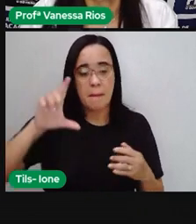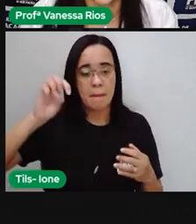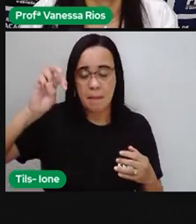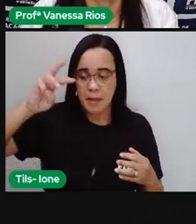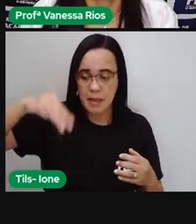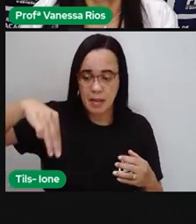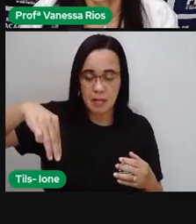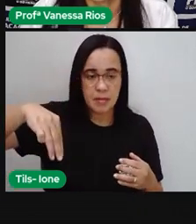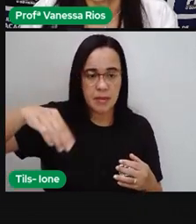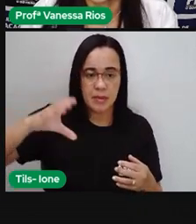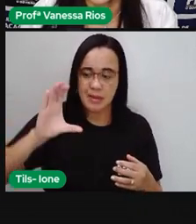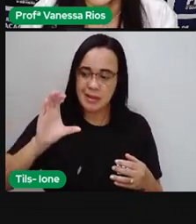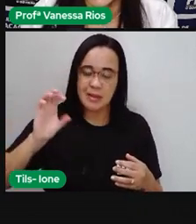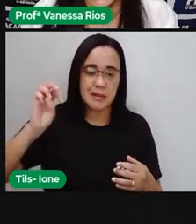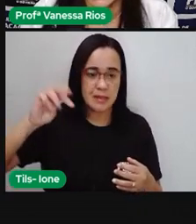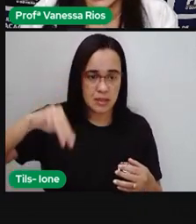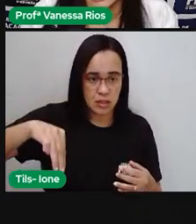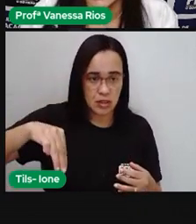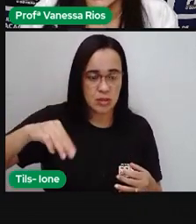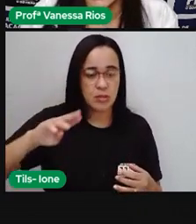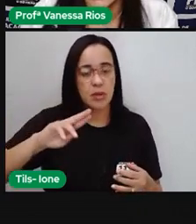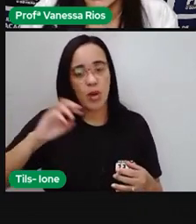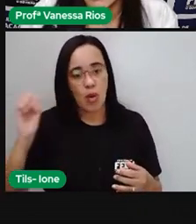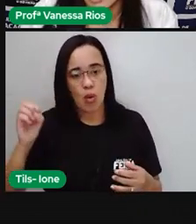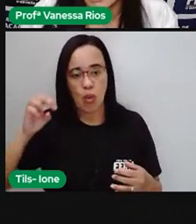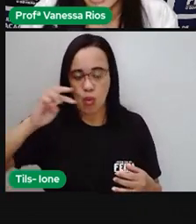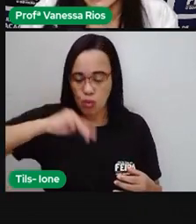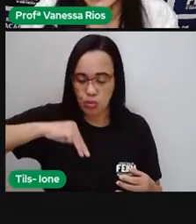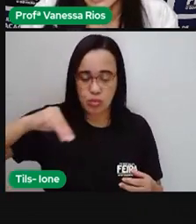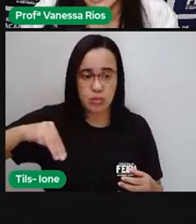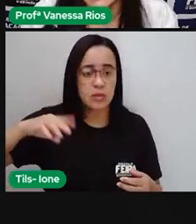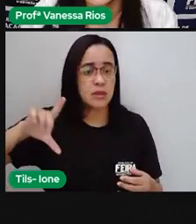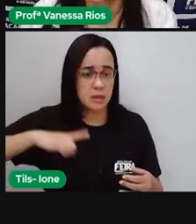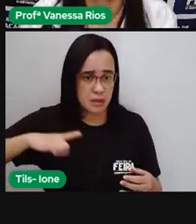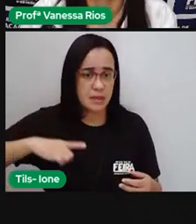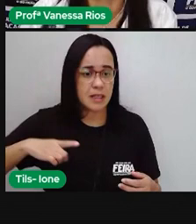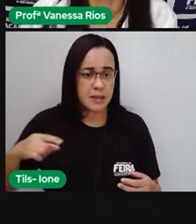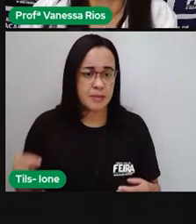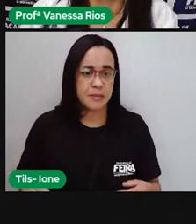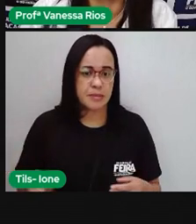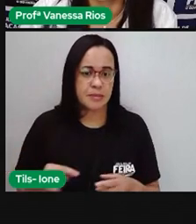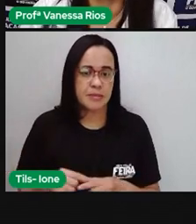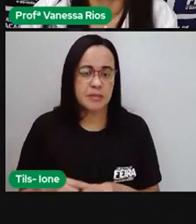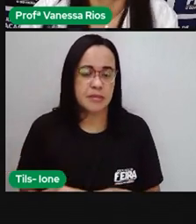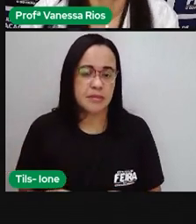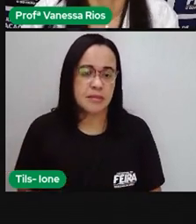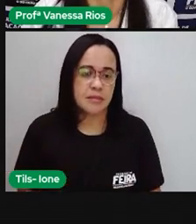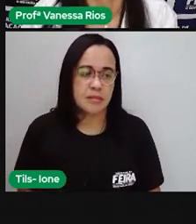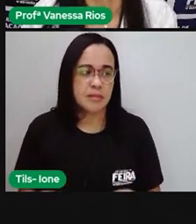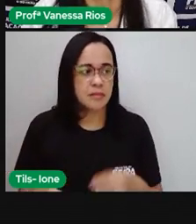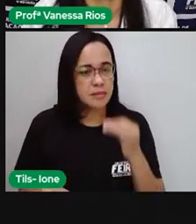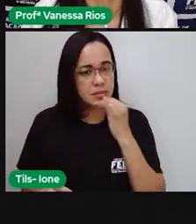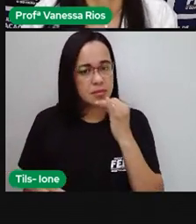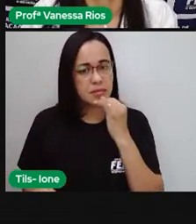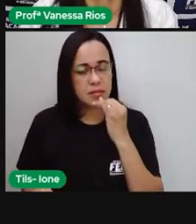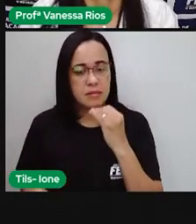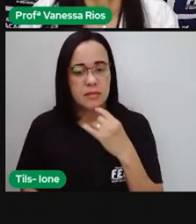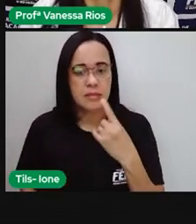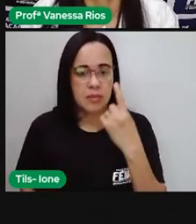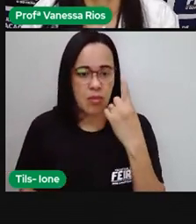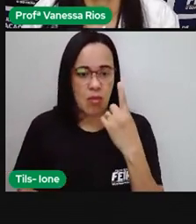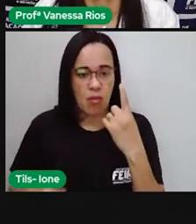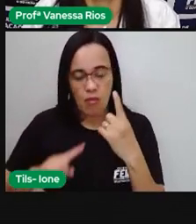valor está depois de 1,3 e antes do 1,4.